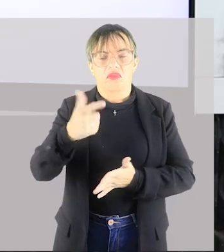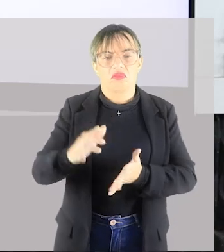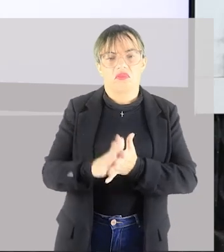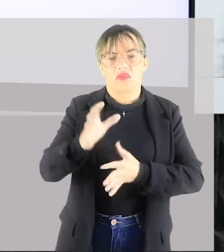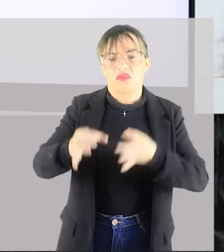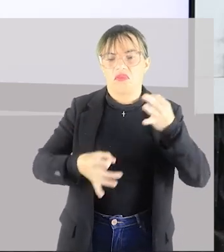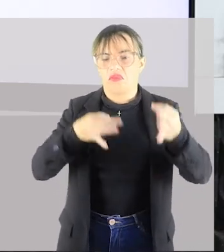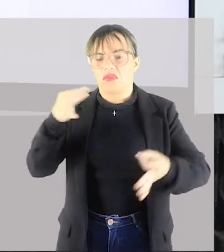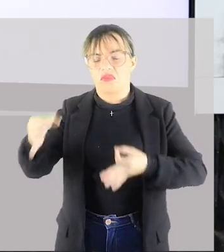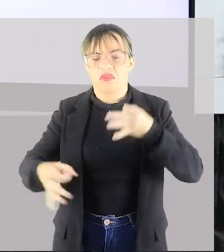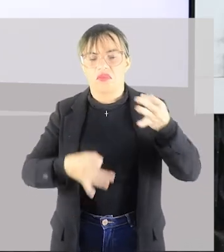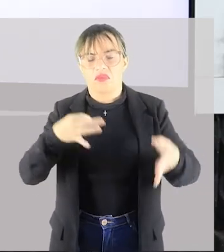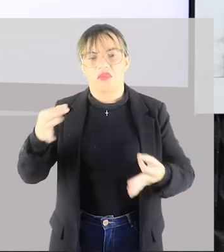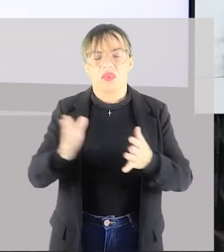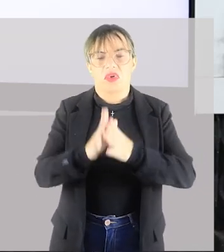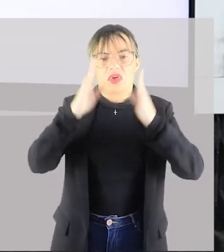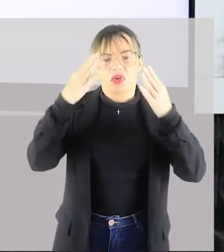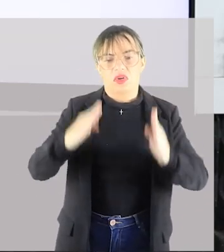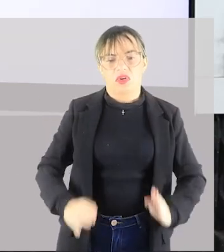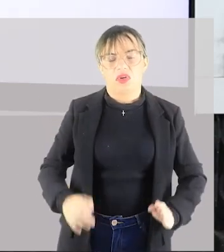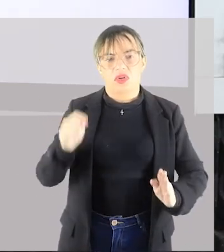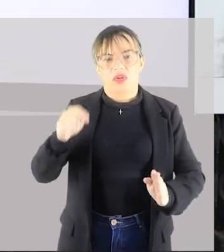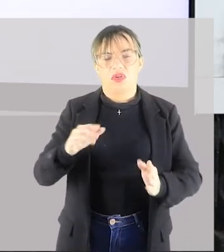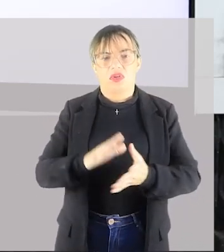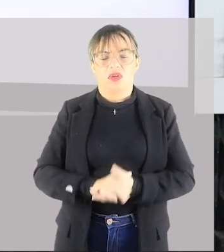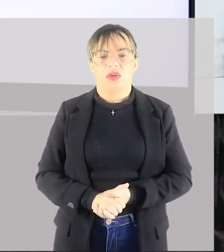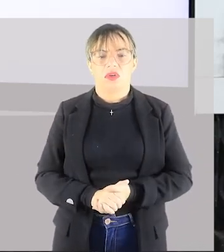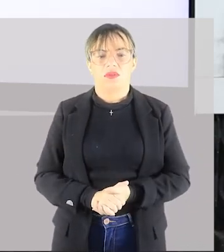para analisar esse produto.